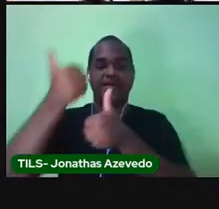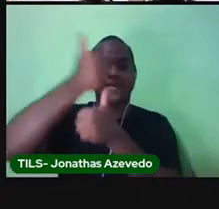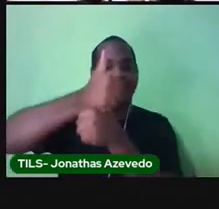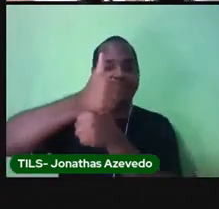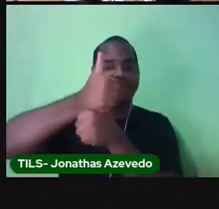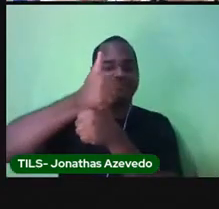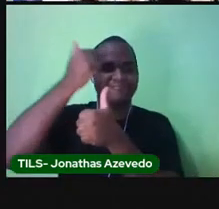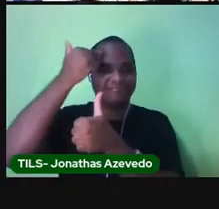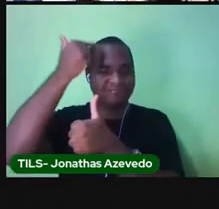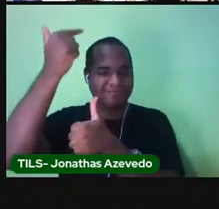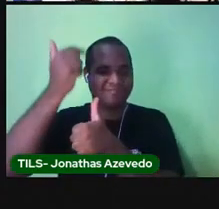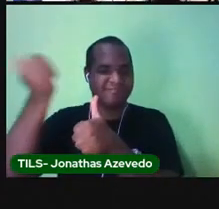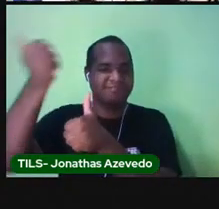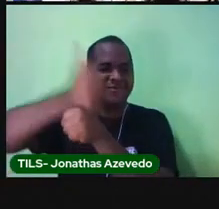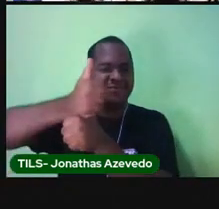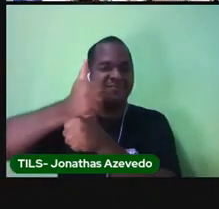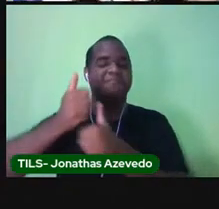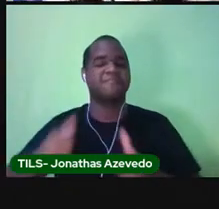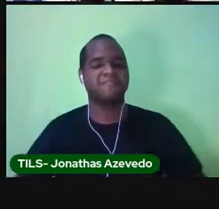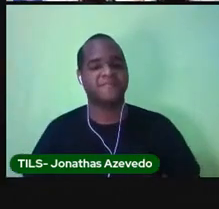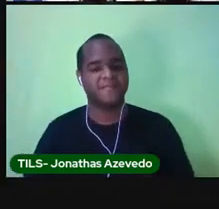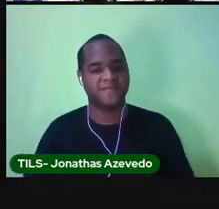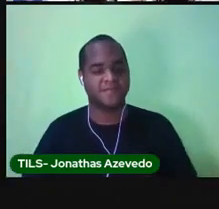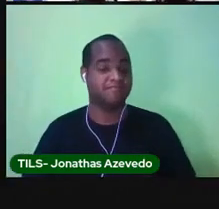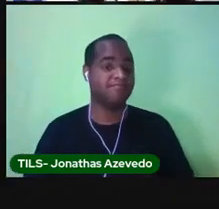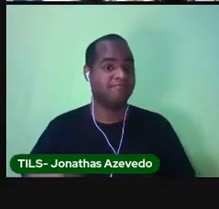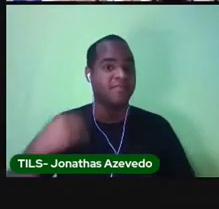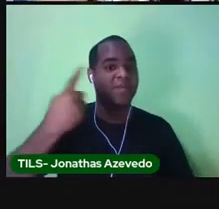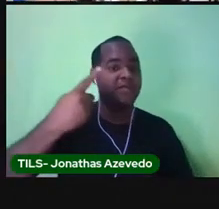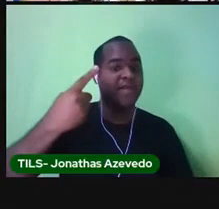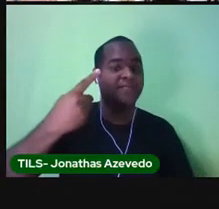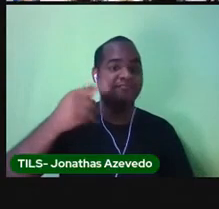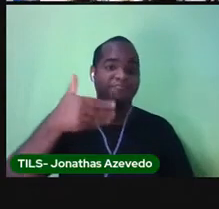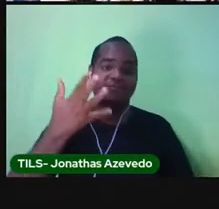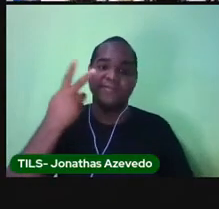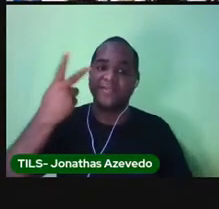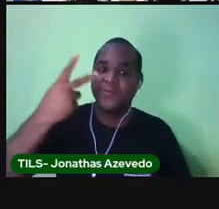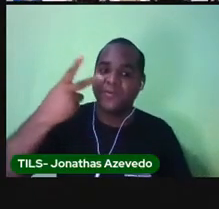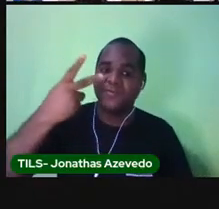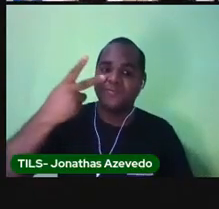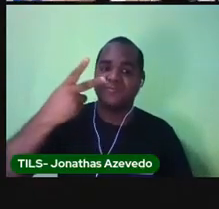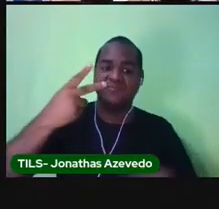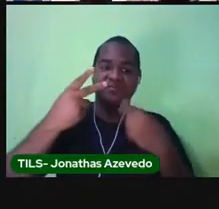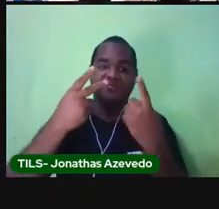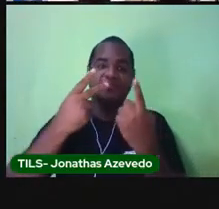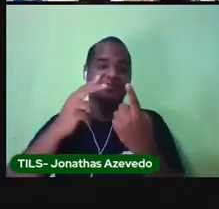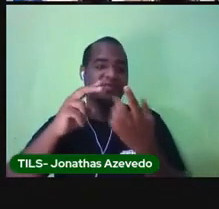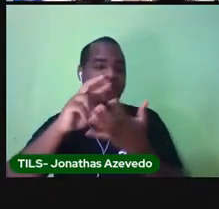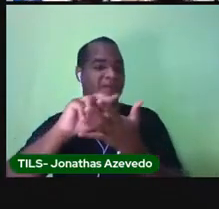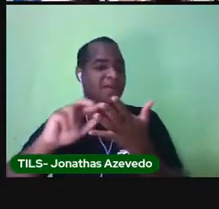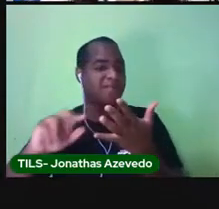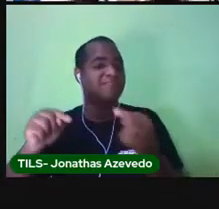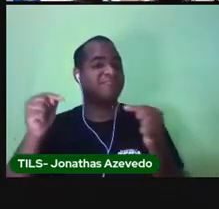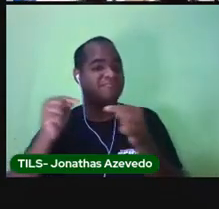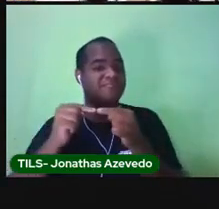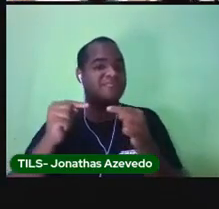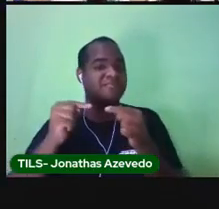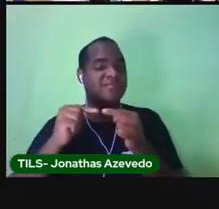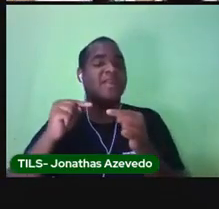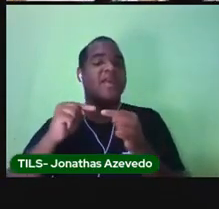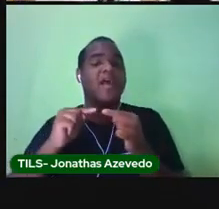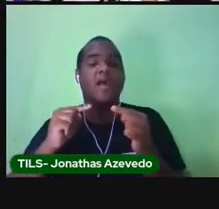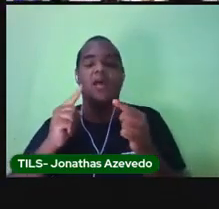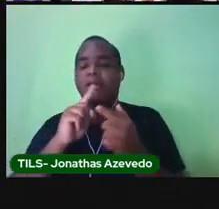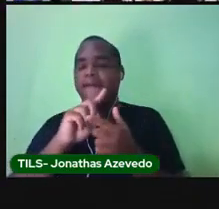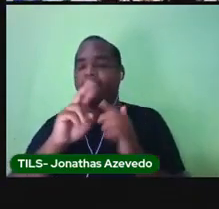acima. Tem o primeiro andar, o segundo andar. Então, geralmente, os sobrados